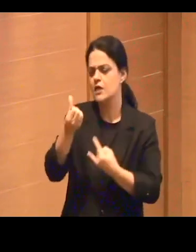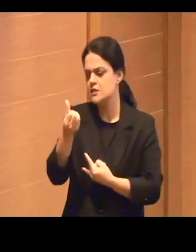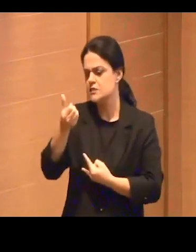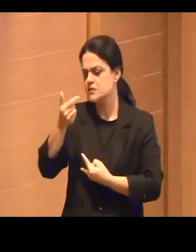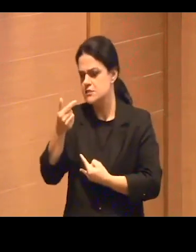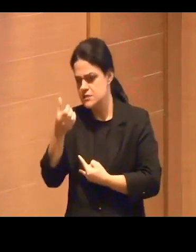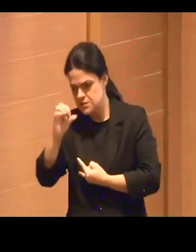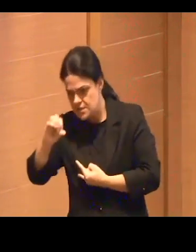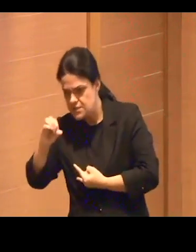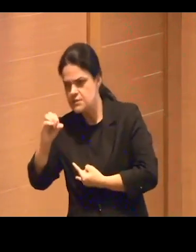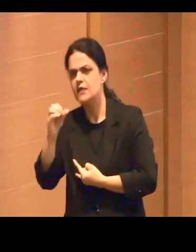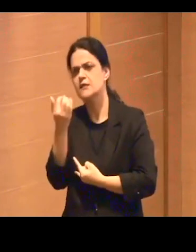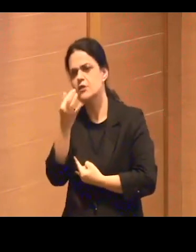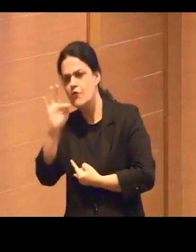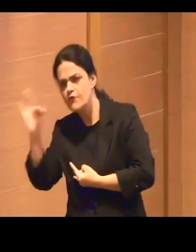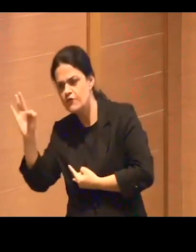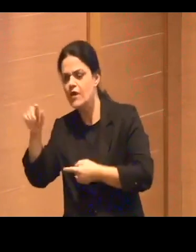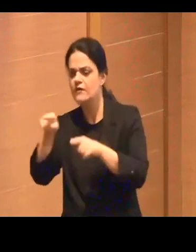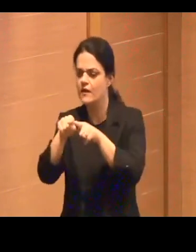os IFES,